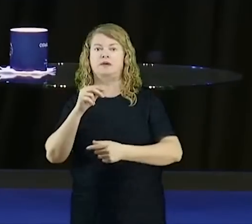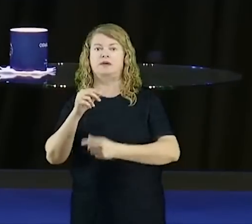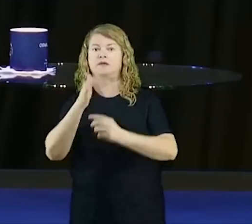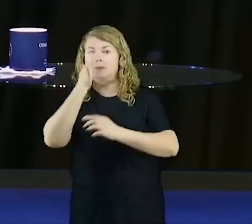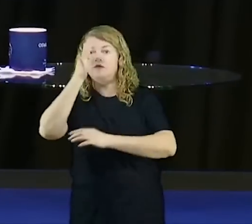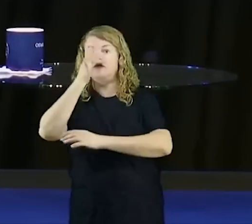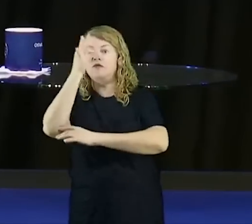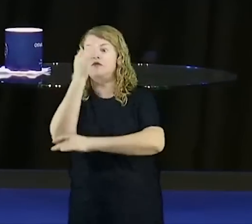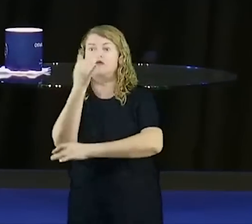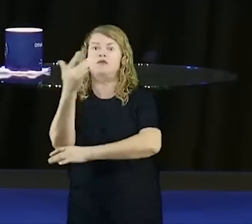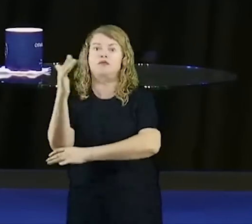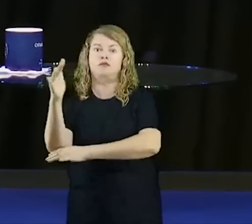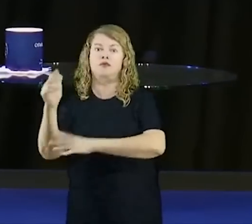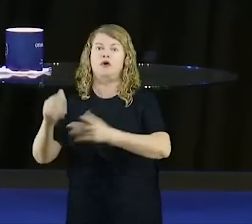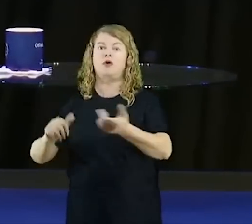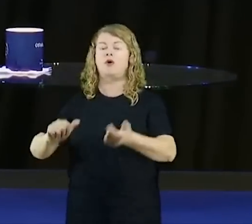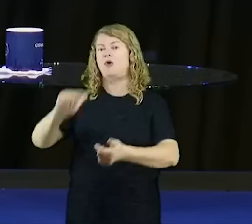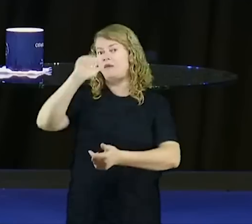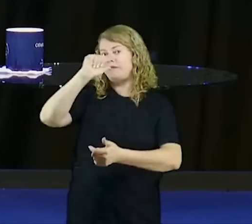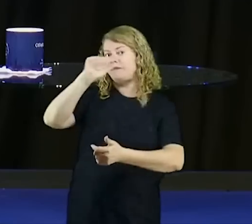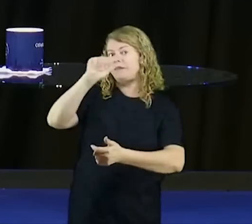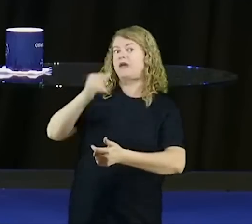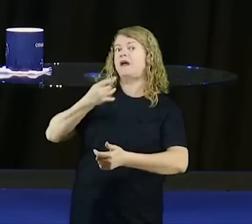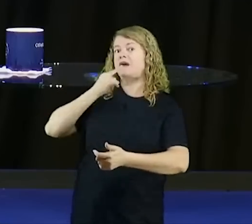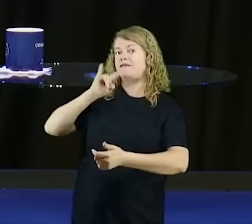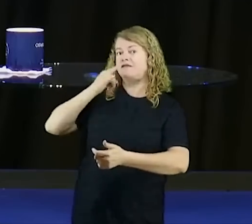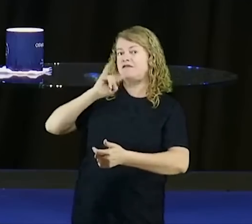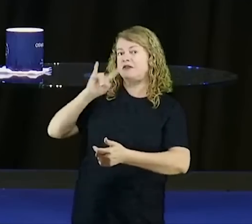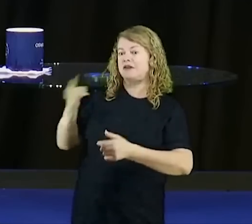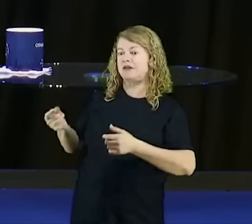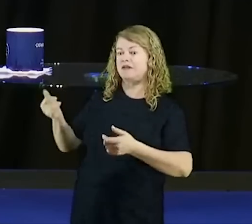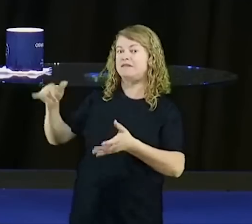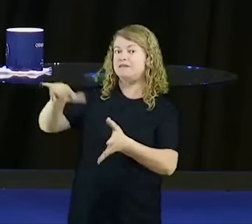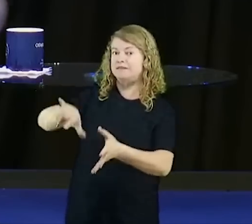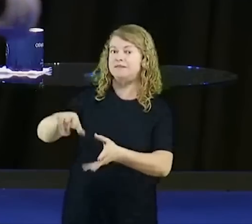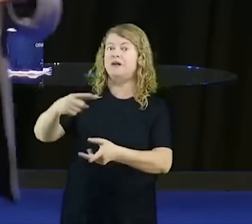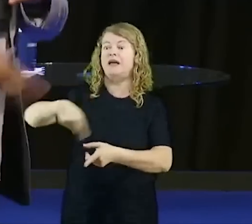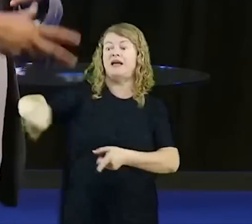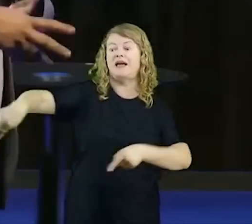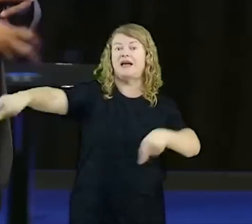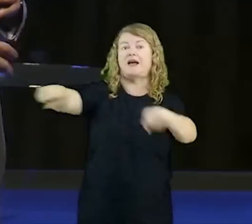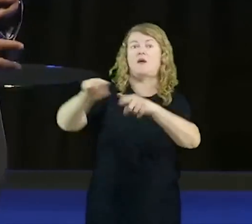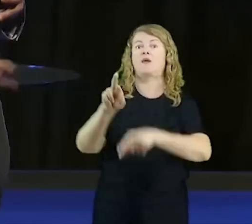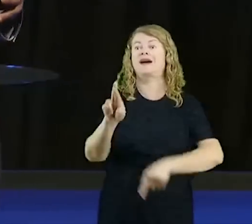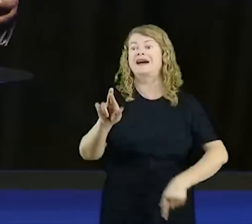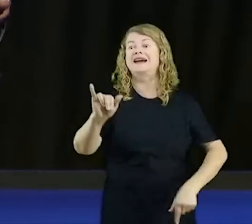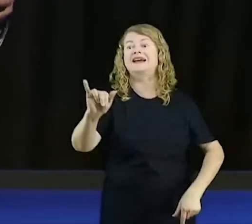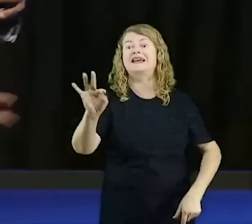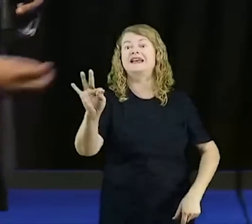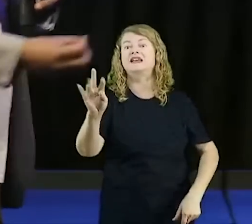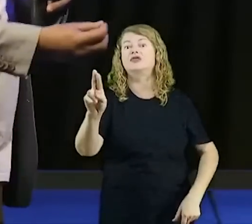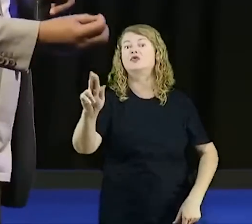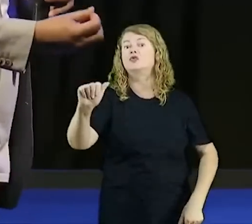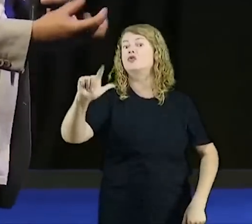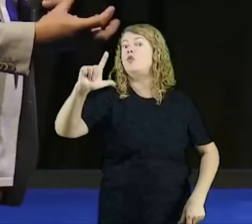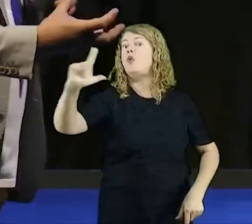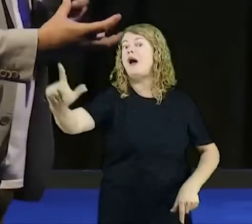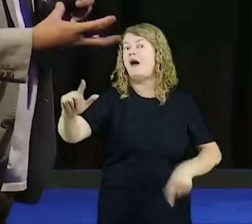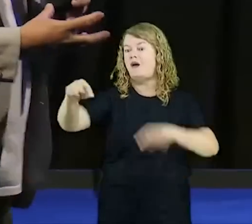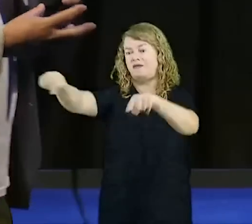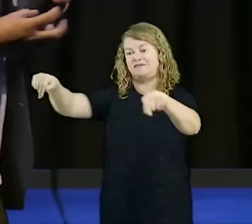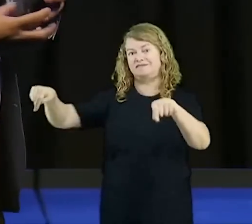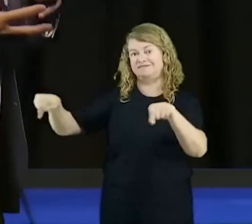cachaça. É um batismo ritual, não é? Quando você fala, por exemplo, do Espírito Santo, o Espírito Santo,